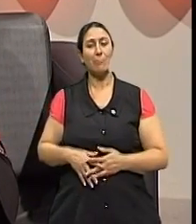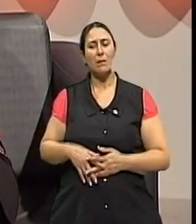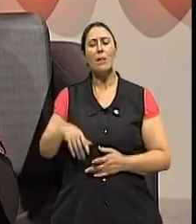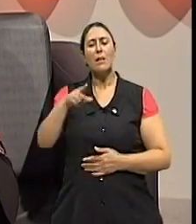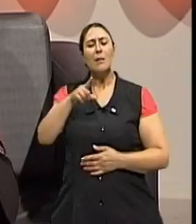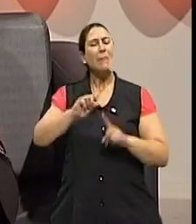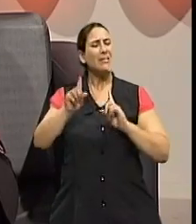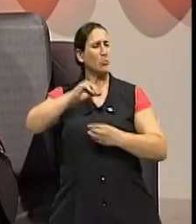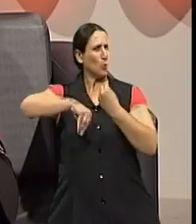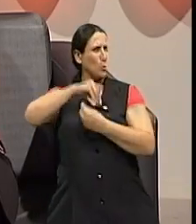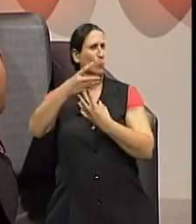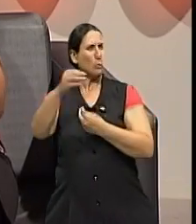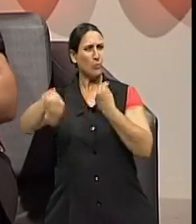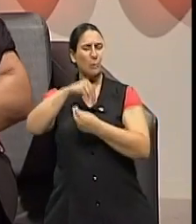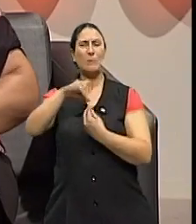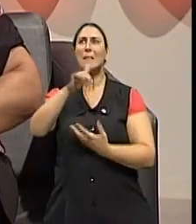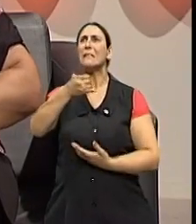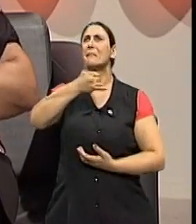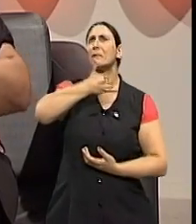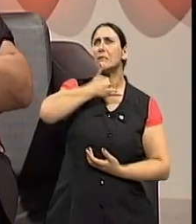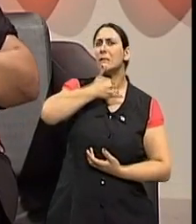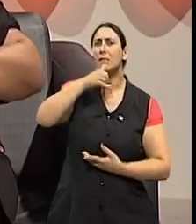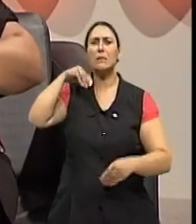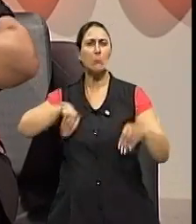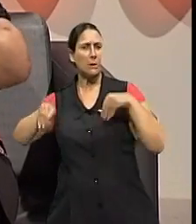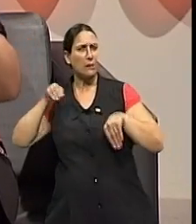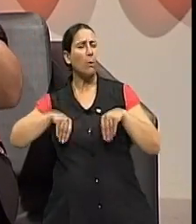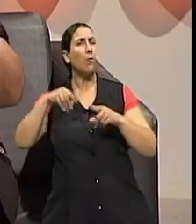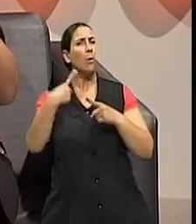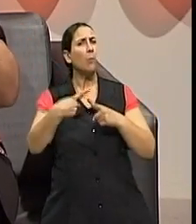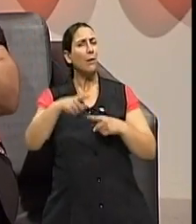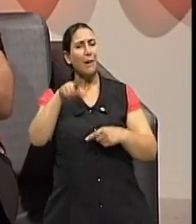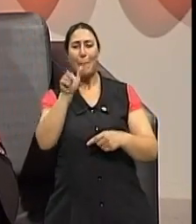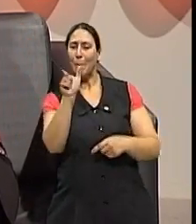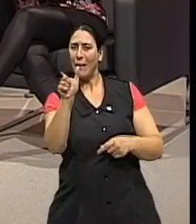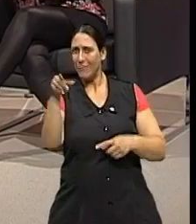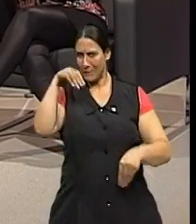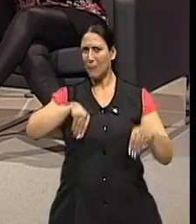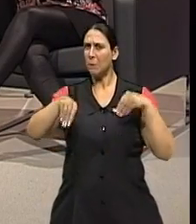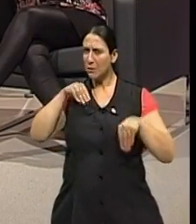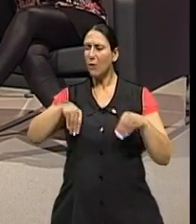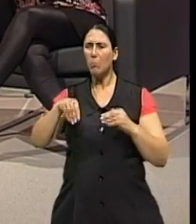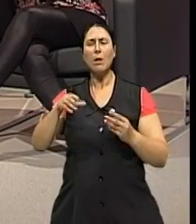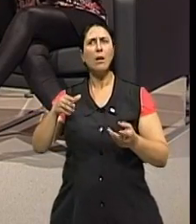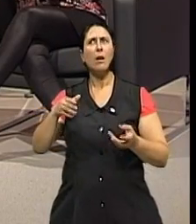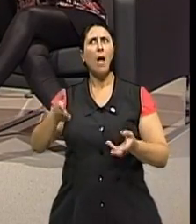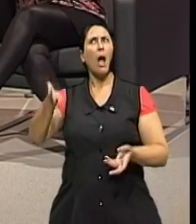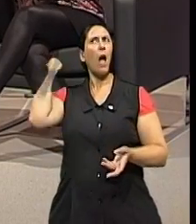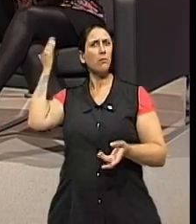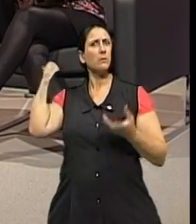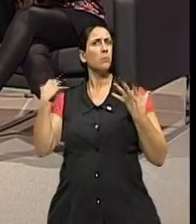porque a depressão, me parece que ela já teve até mais em alta a palavra depressão, agora ela está mais estabilizada, né?